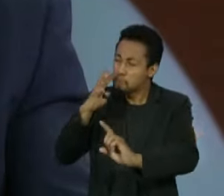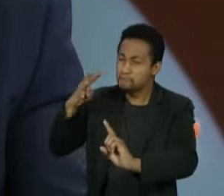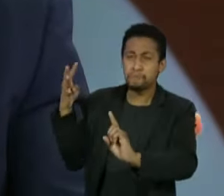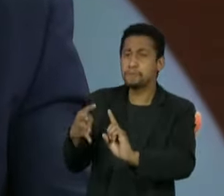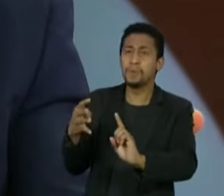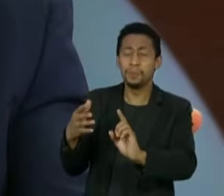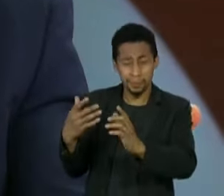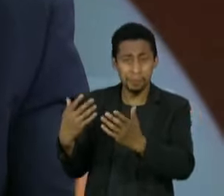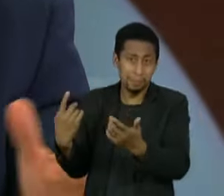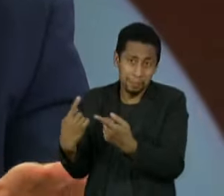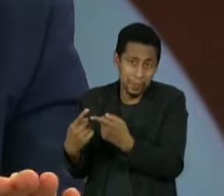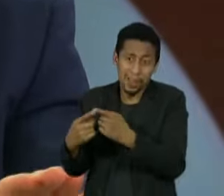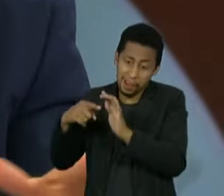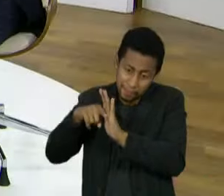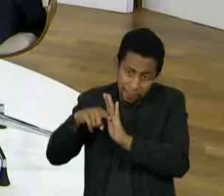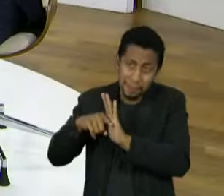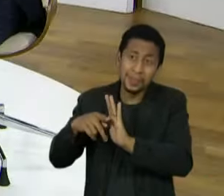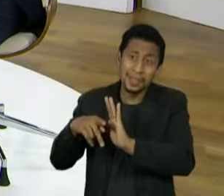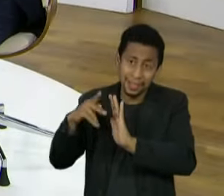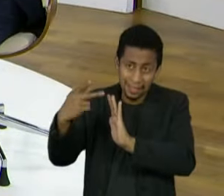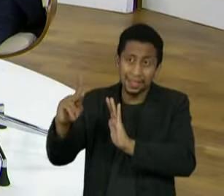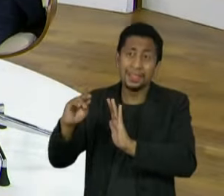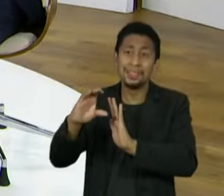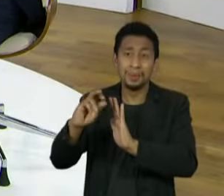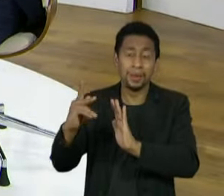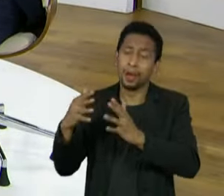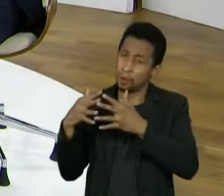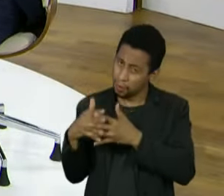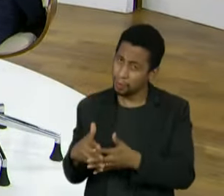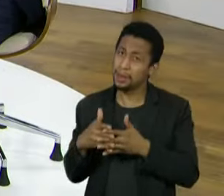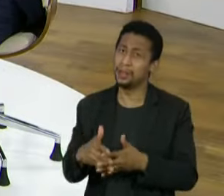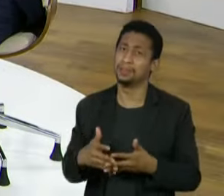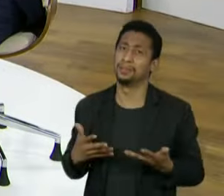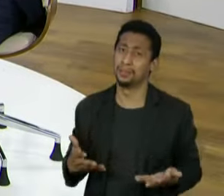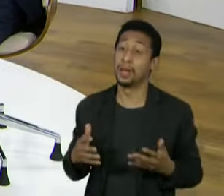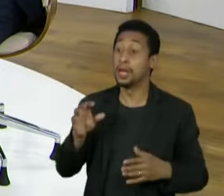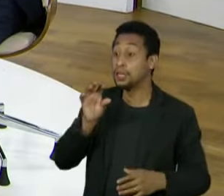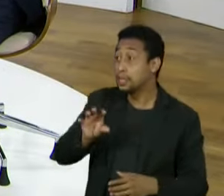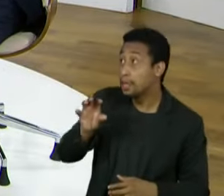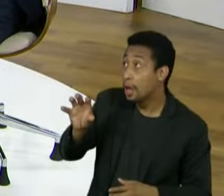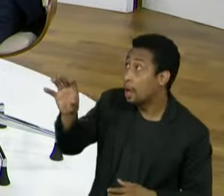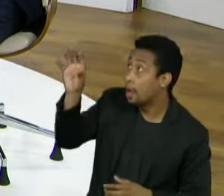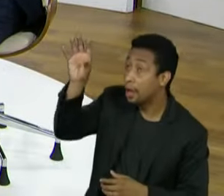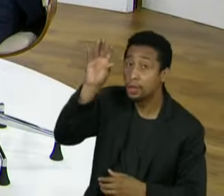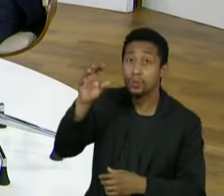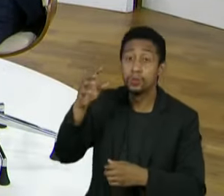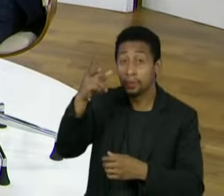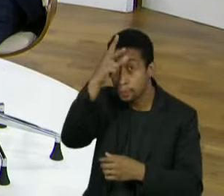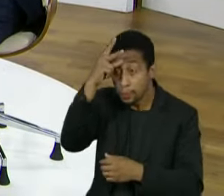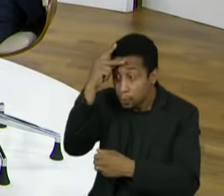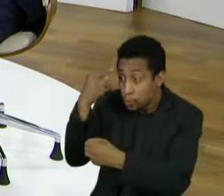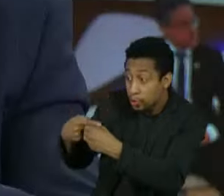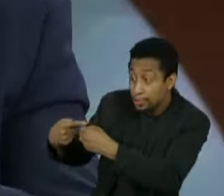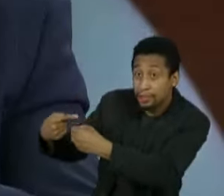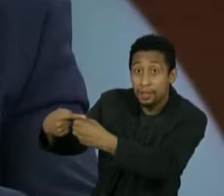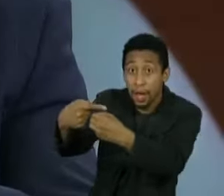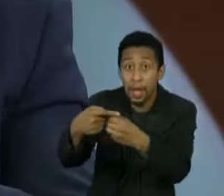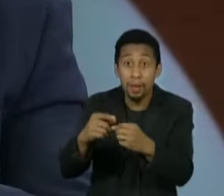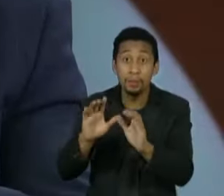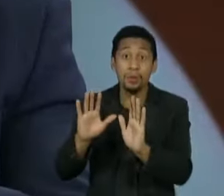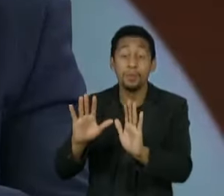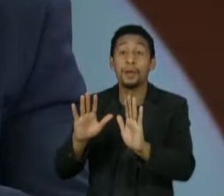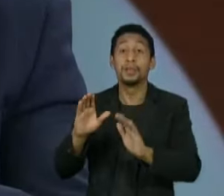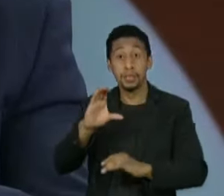complexa. E olha que nós não estamos falando nem estados e municípios. Nós restringimos ali, aliás, a CPI, ela